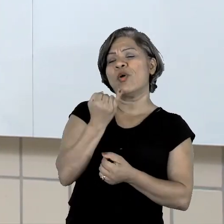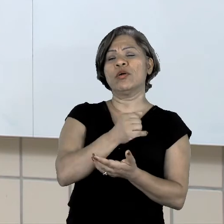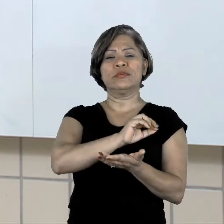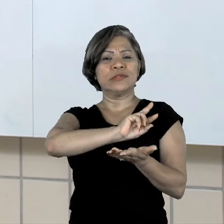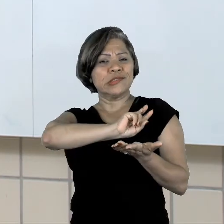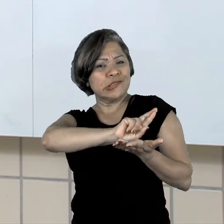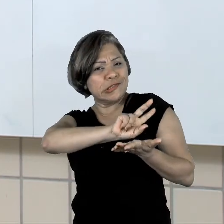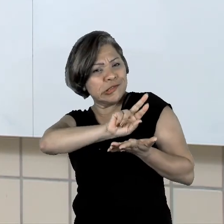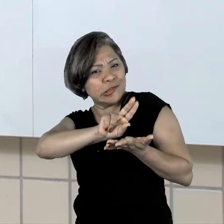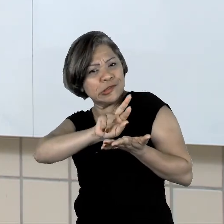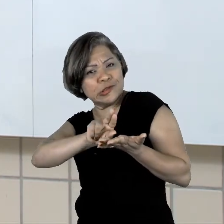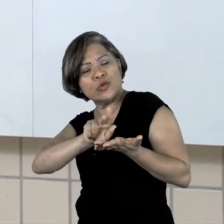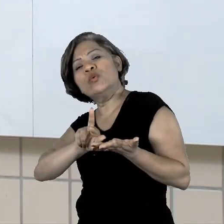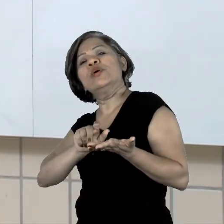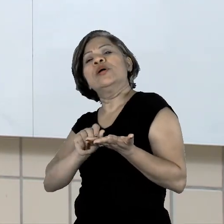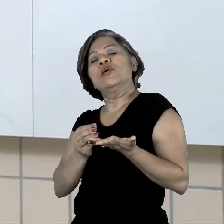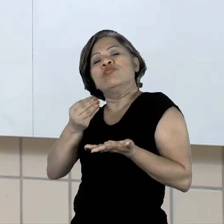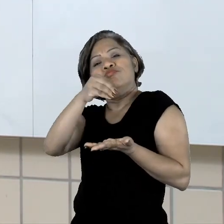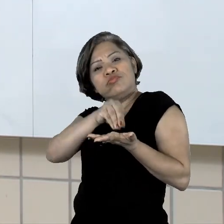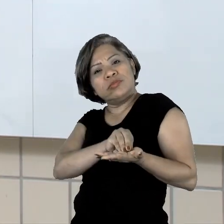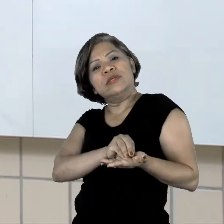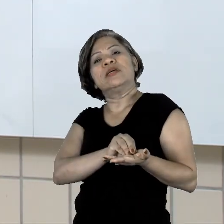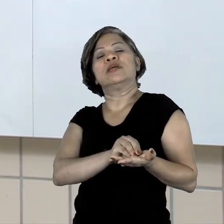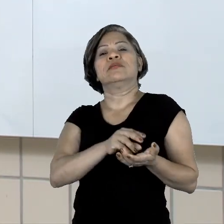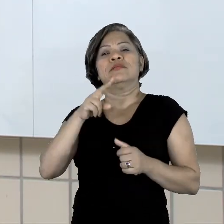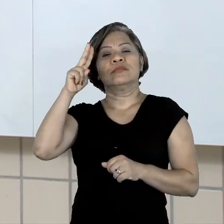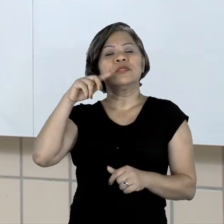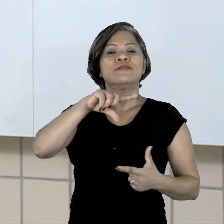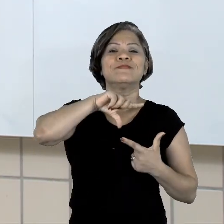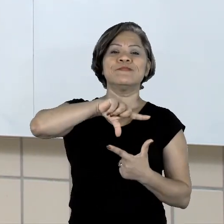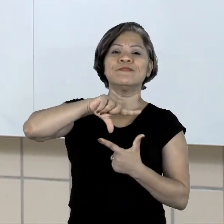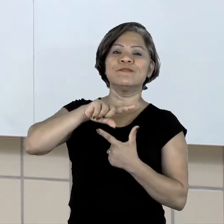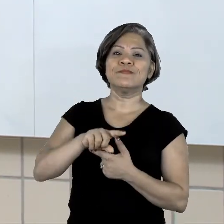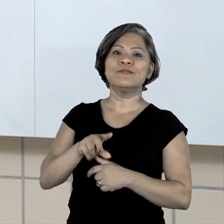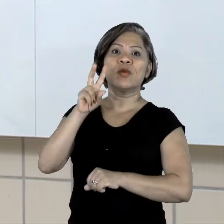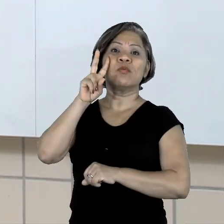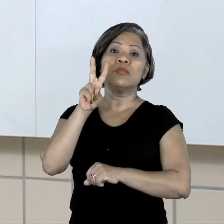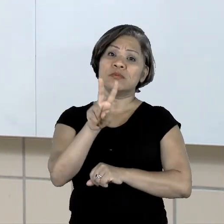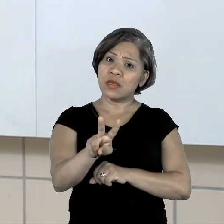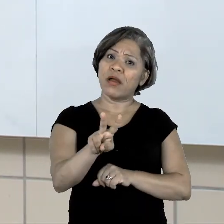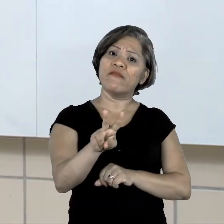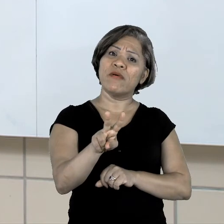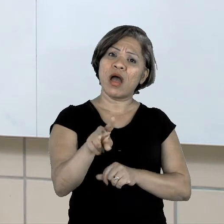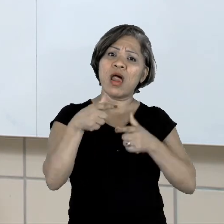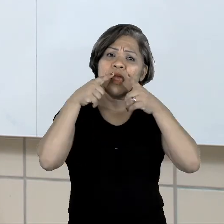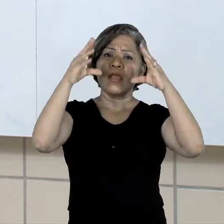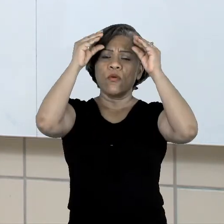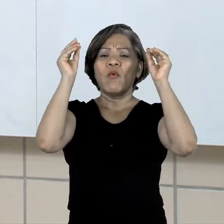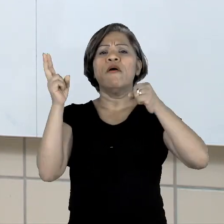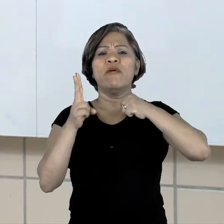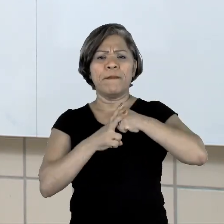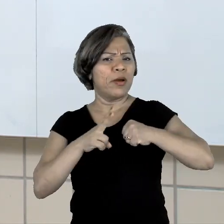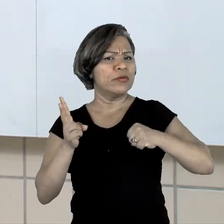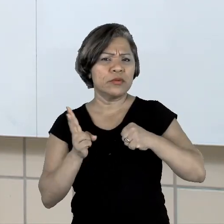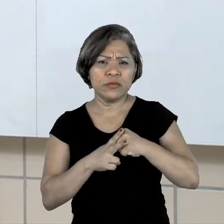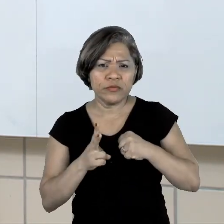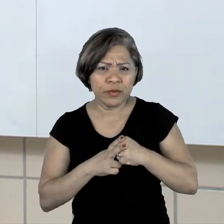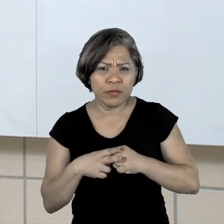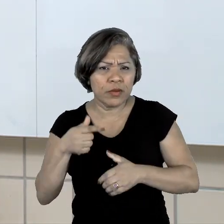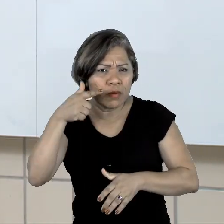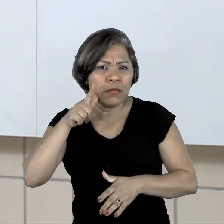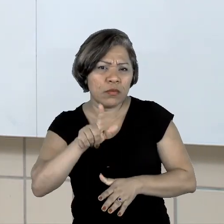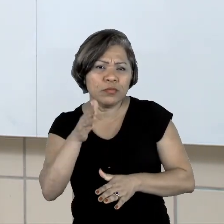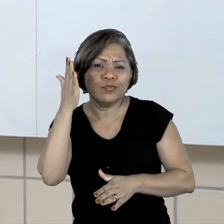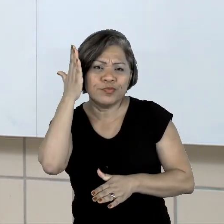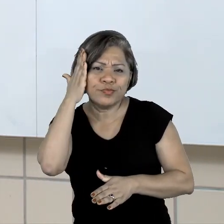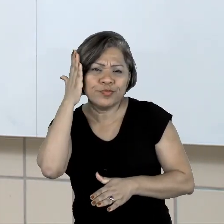quadrinho? Observaram a linguagem verbal e a linguagem não verbal? Viram que conseguimos entender uma história em quadrinho? Uma